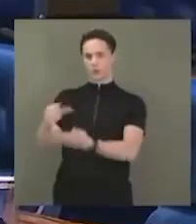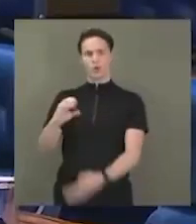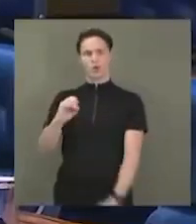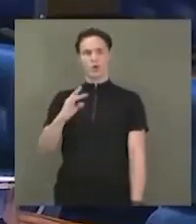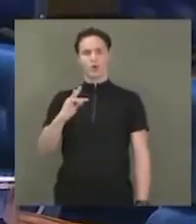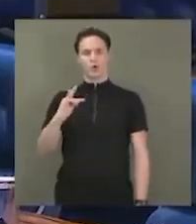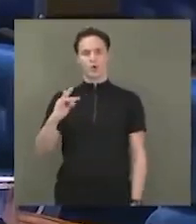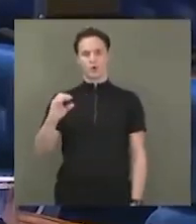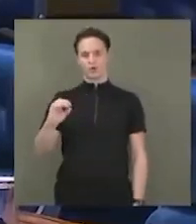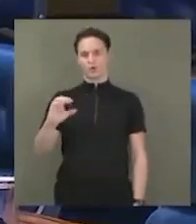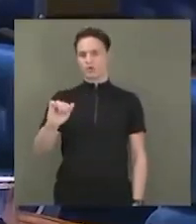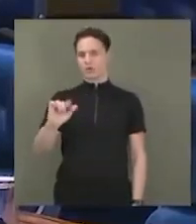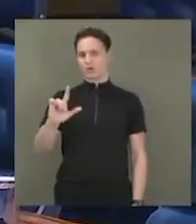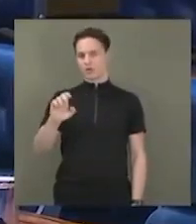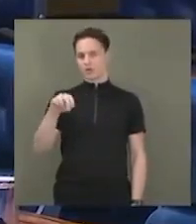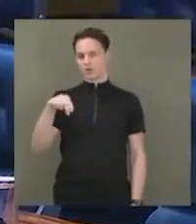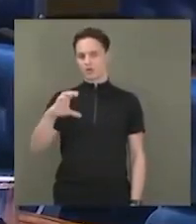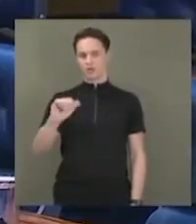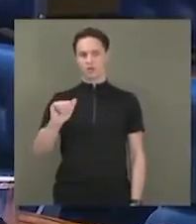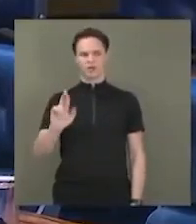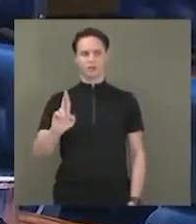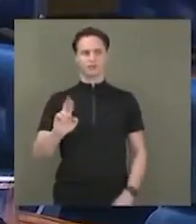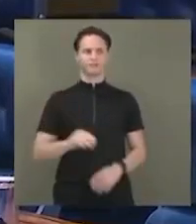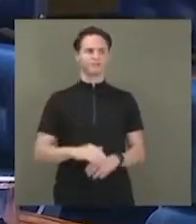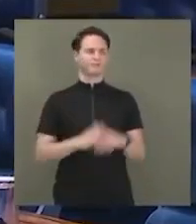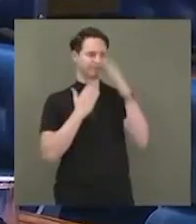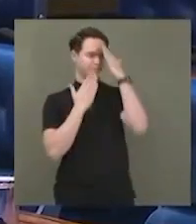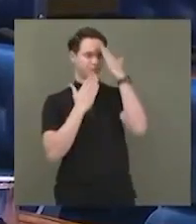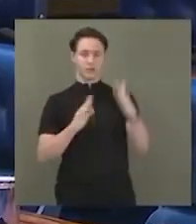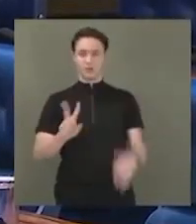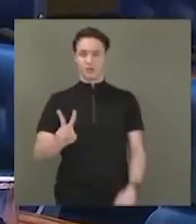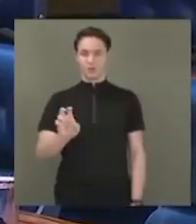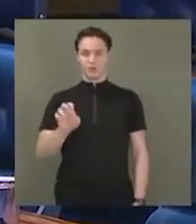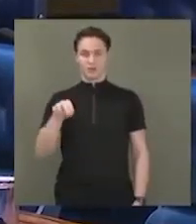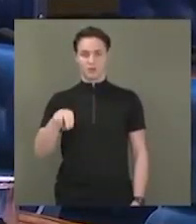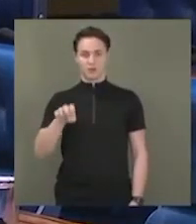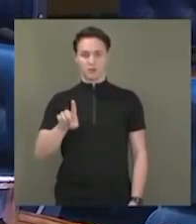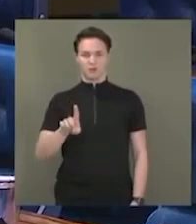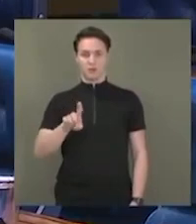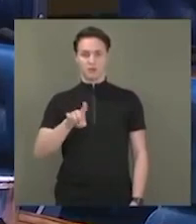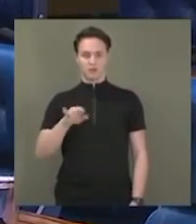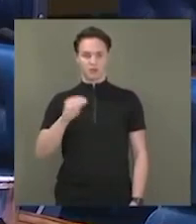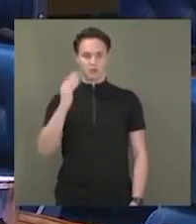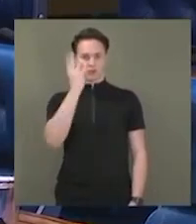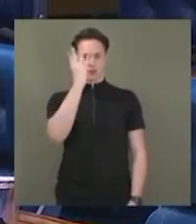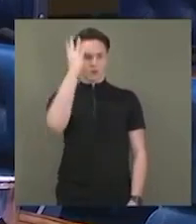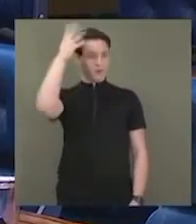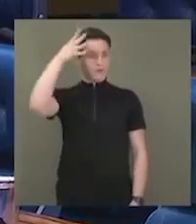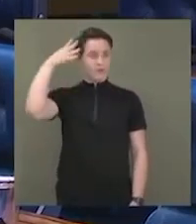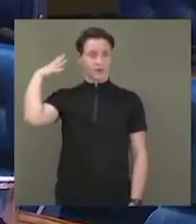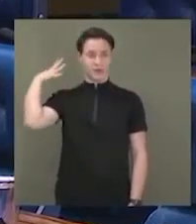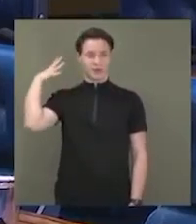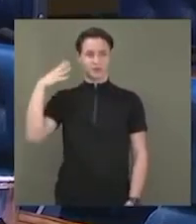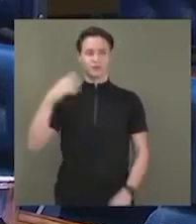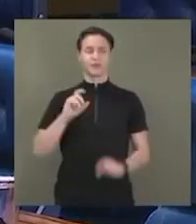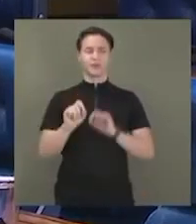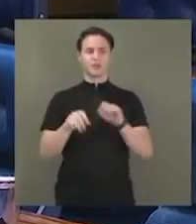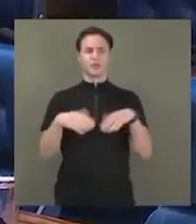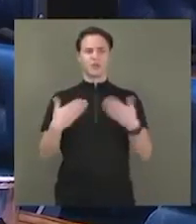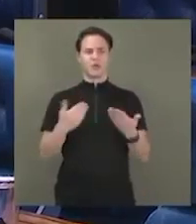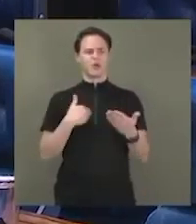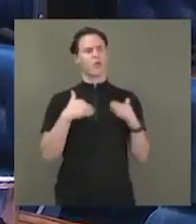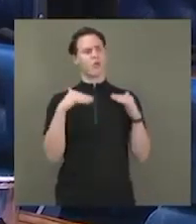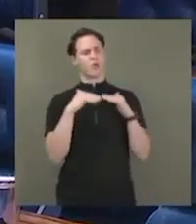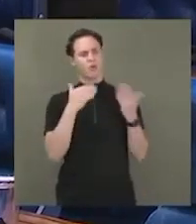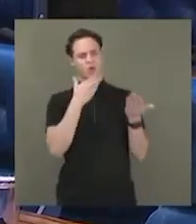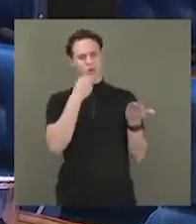Agradeço o senador veneziano e venho concordar com vossa excelência.